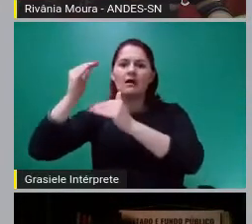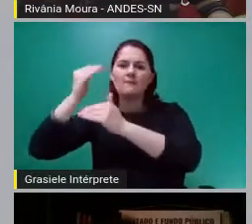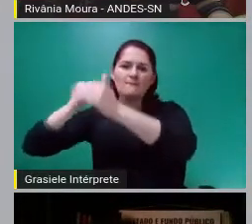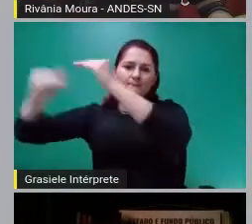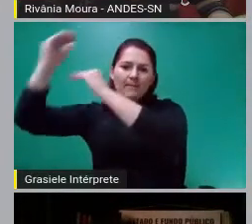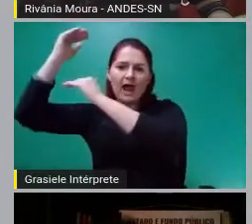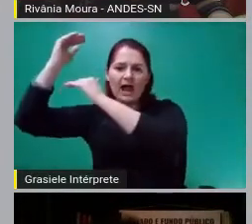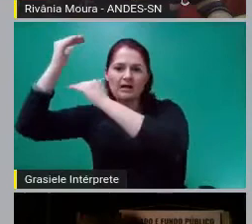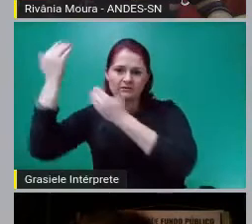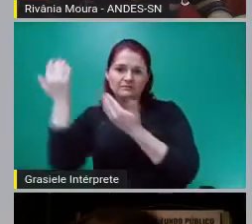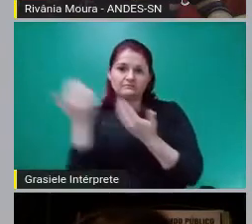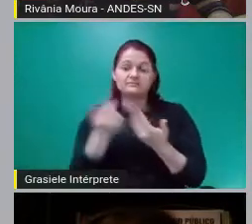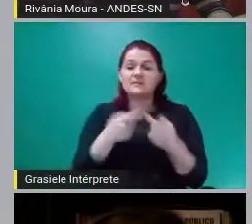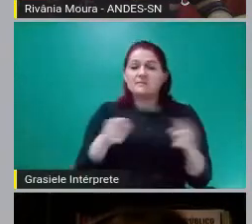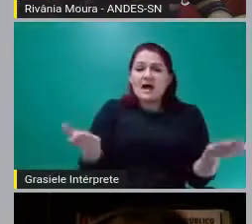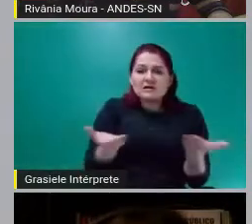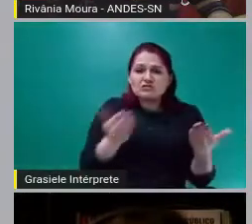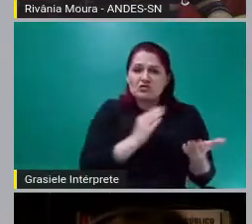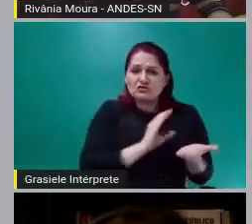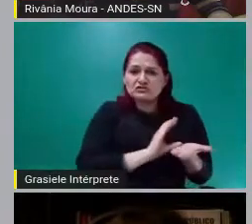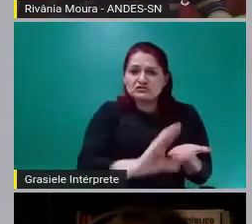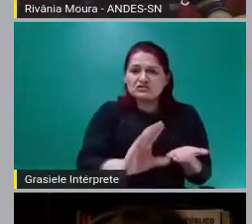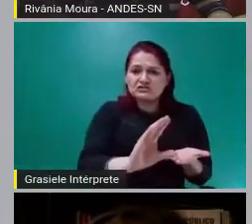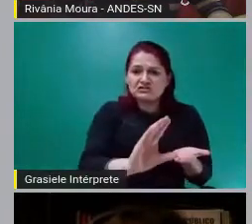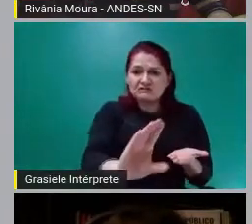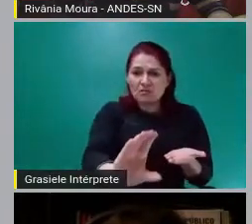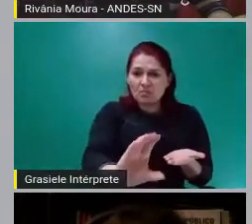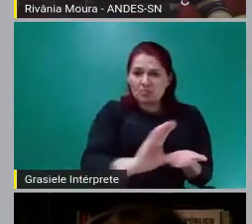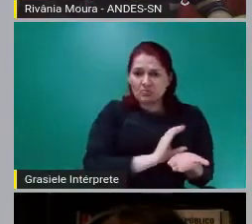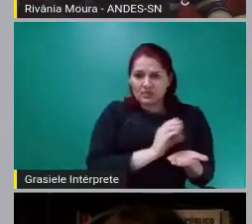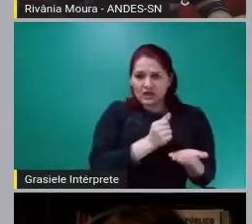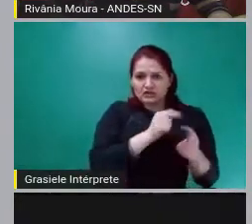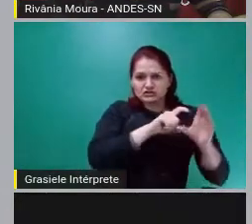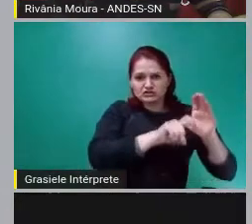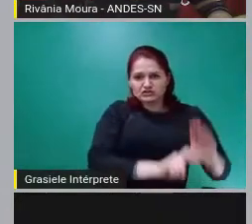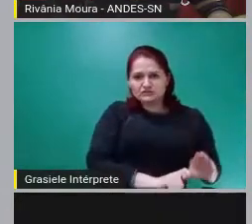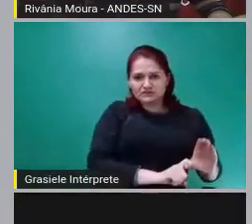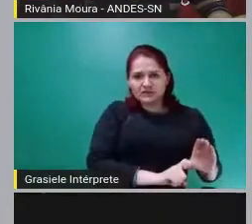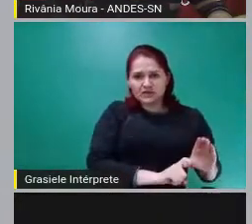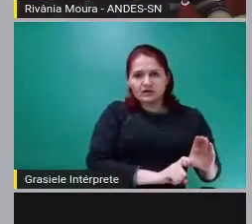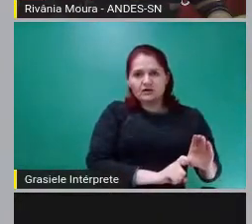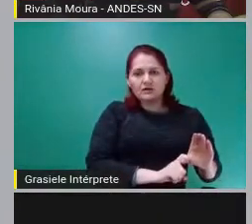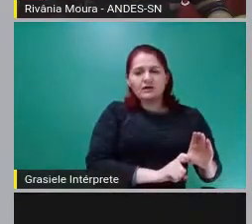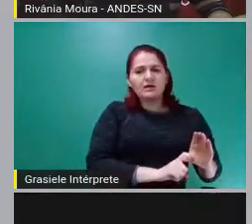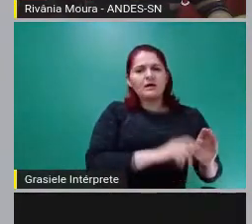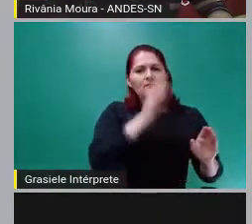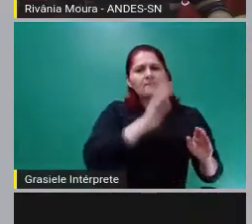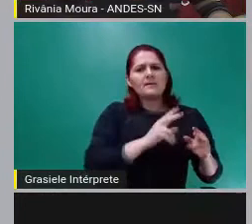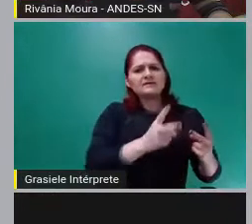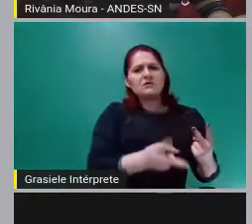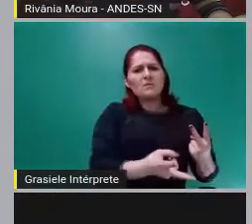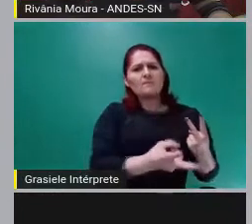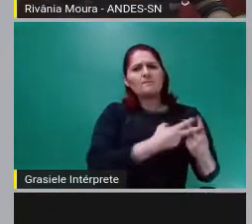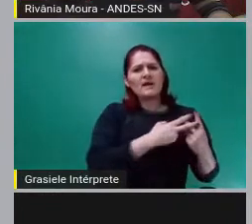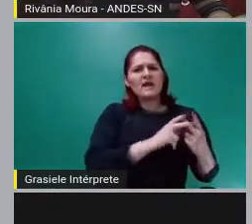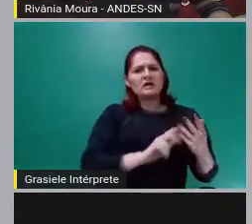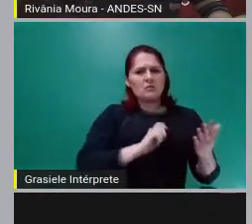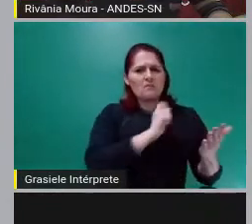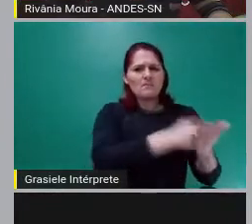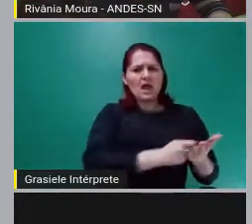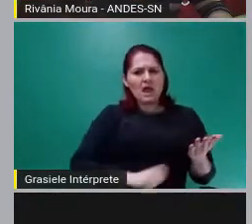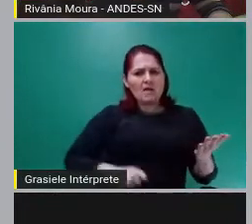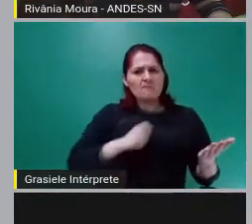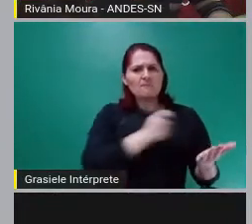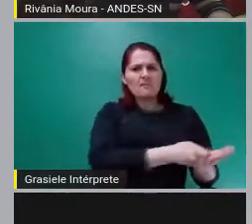bola de chumbo que amarra o país nos compromissos financeiros